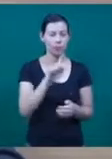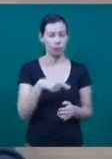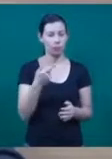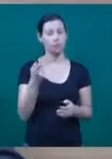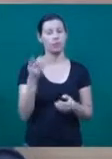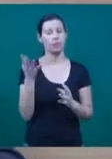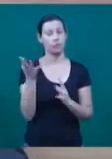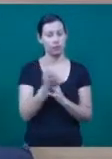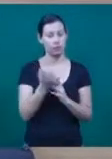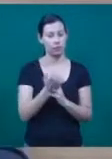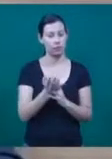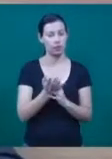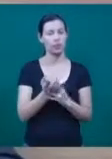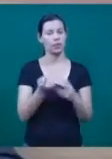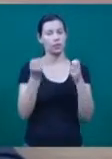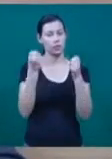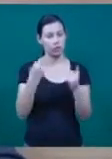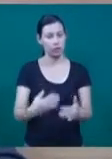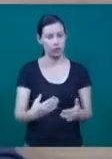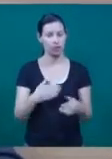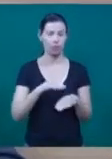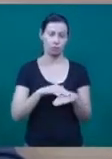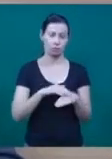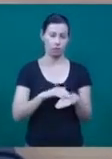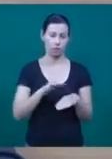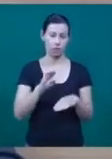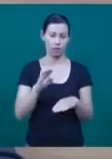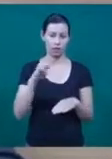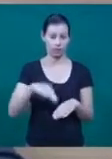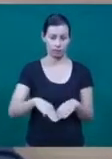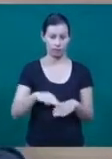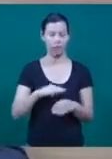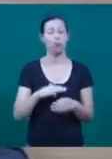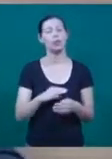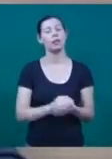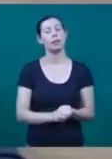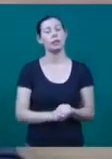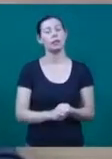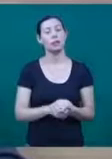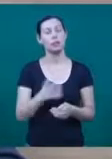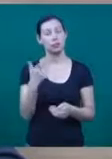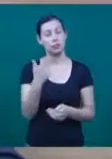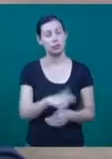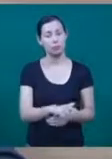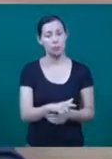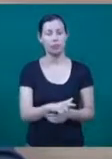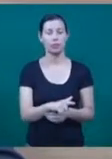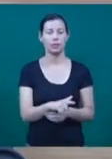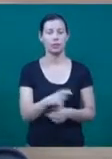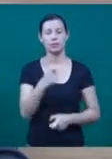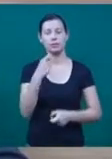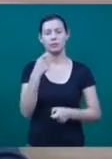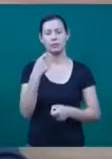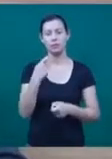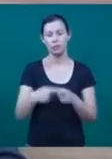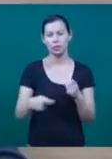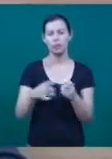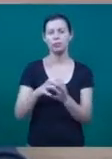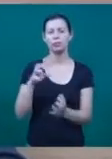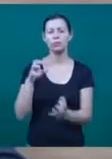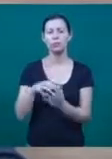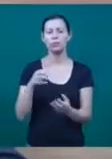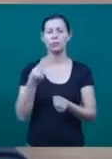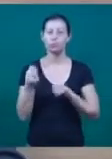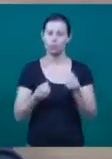E, depois do intervalo, a esclerose múltipla. Um problema que ataca os nervos, que ainda não tem cura, mas tem tratamento. E mais, o sexo na terceira idade.